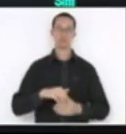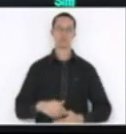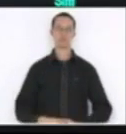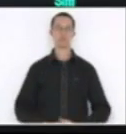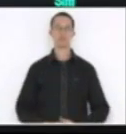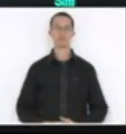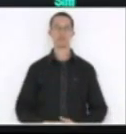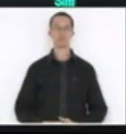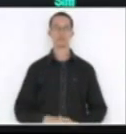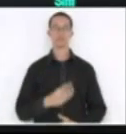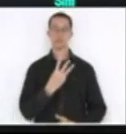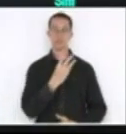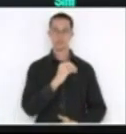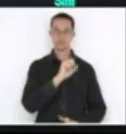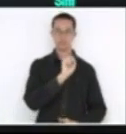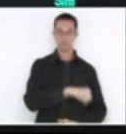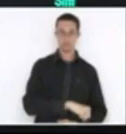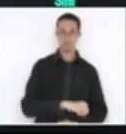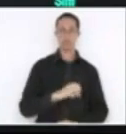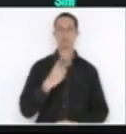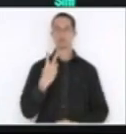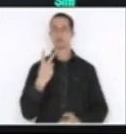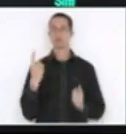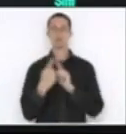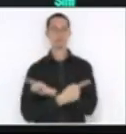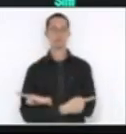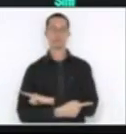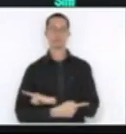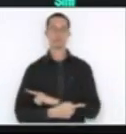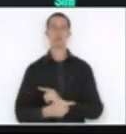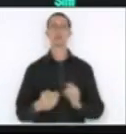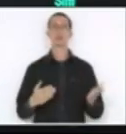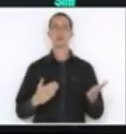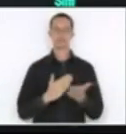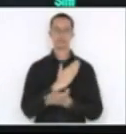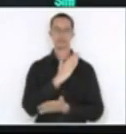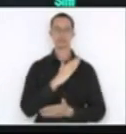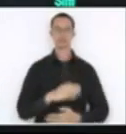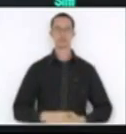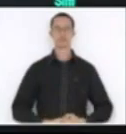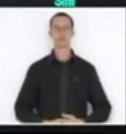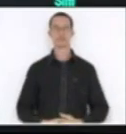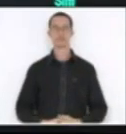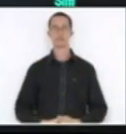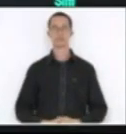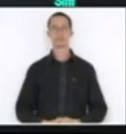30 votos sim, 2 não, abstenção zero. Aprovado em primeiro turno.